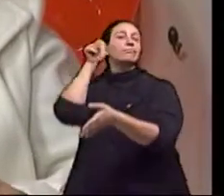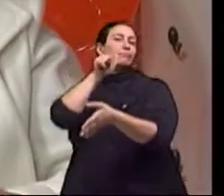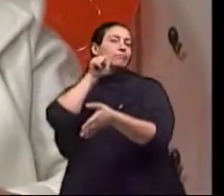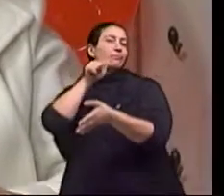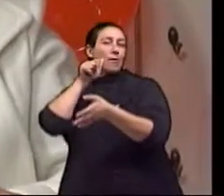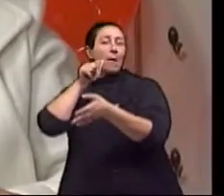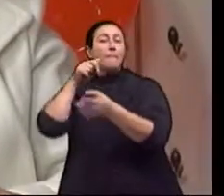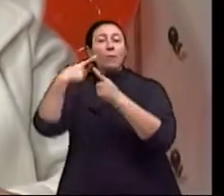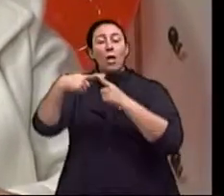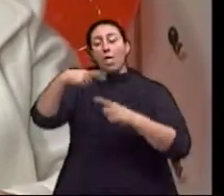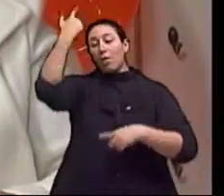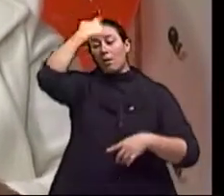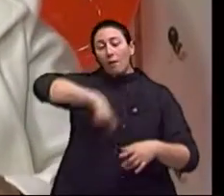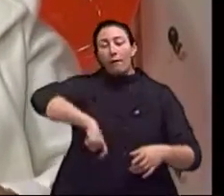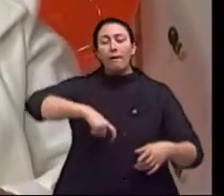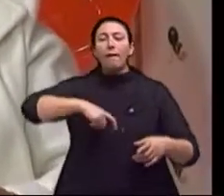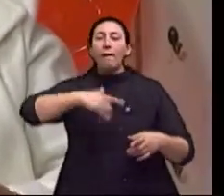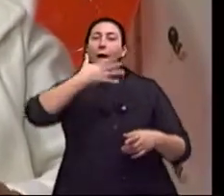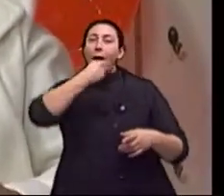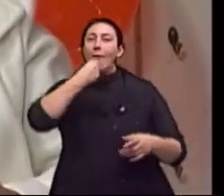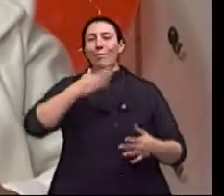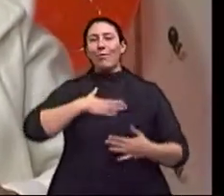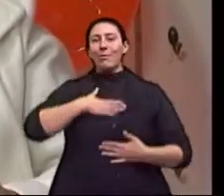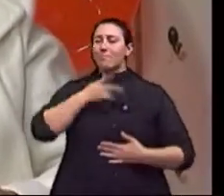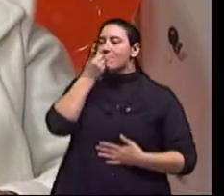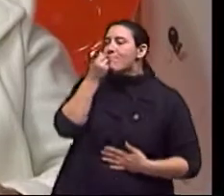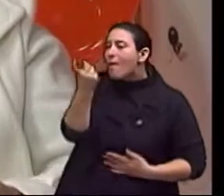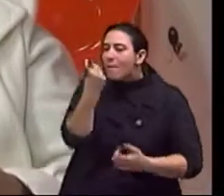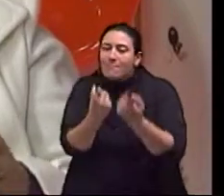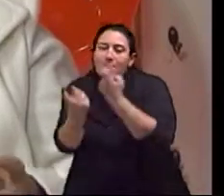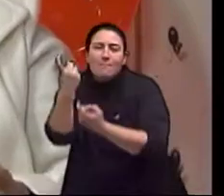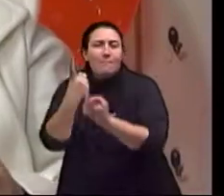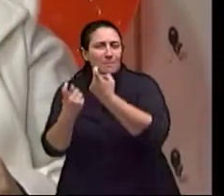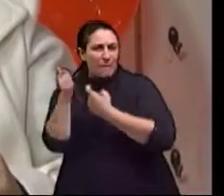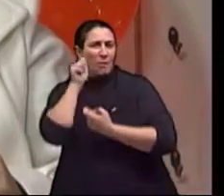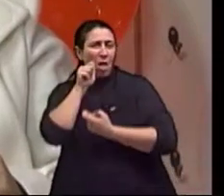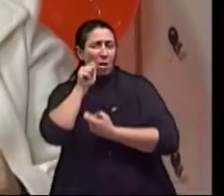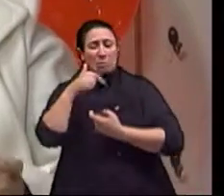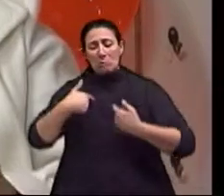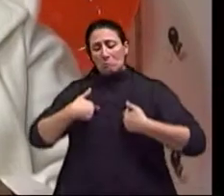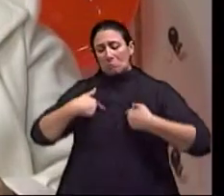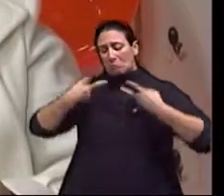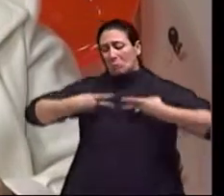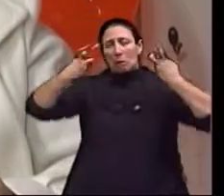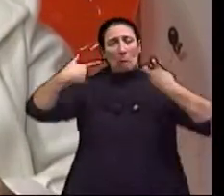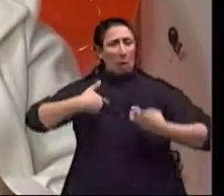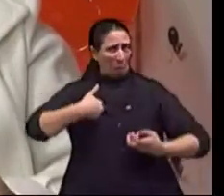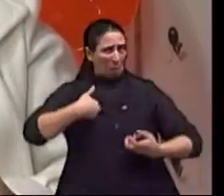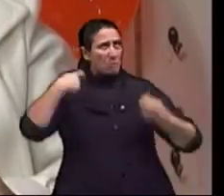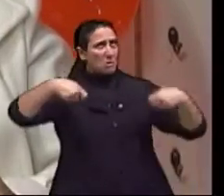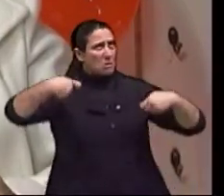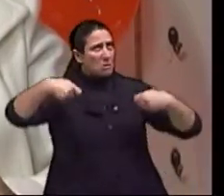por homens. E o homem, ele se entende inteiro, inviolável.